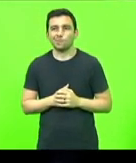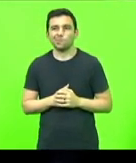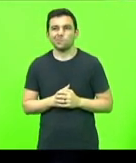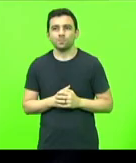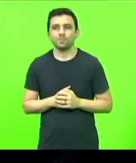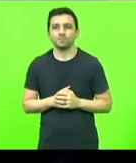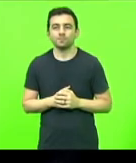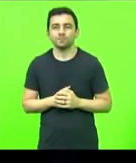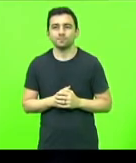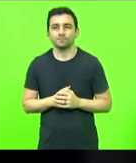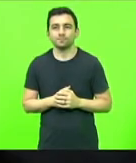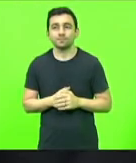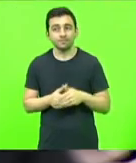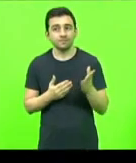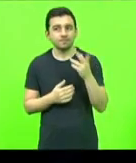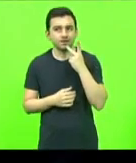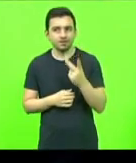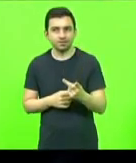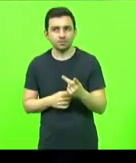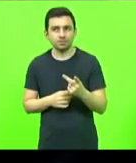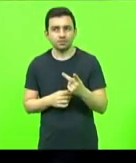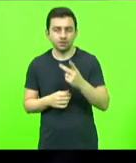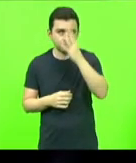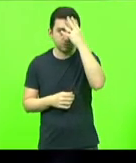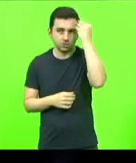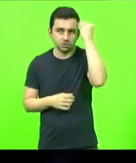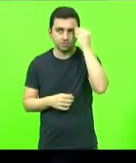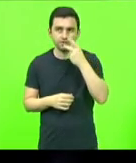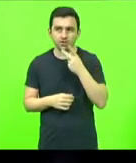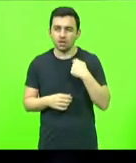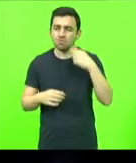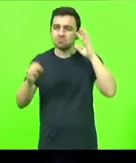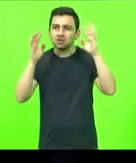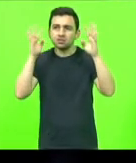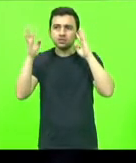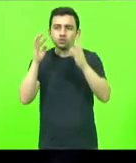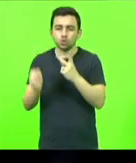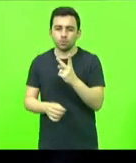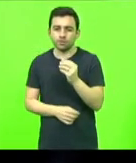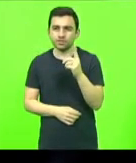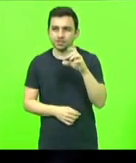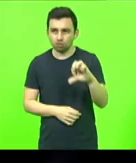Quando a Vossa Excelência fala isso, deputada Luciana Carminati, eu fico imaginando, 2019,